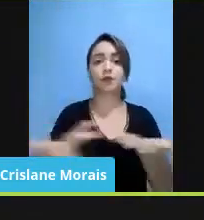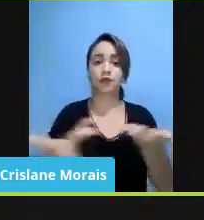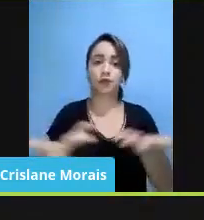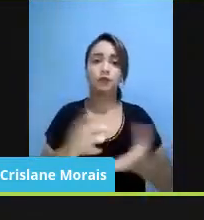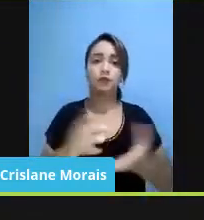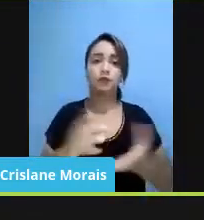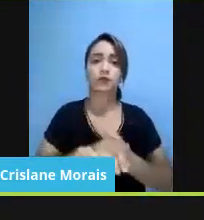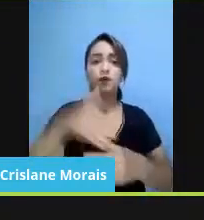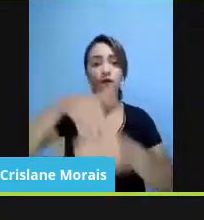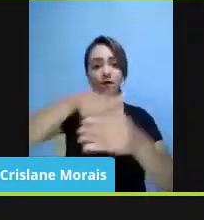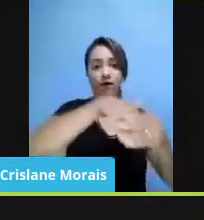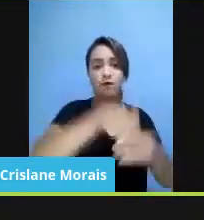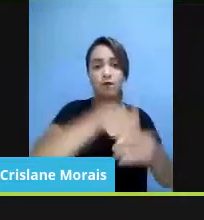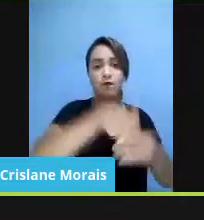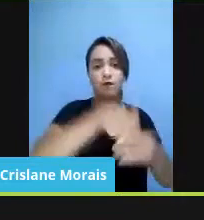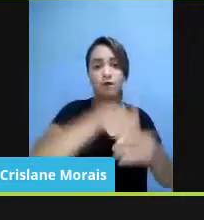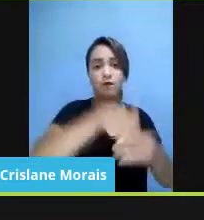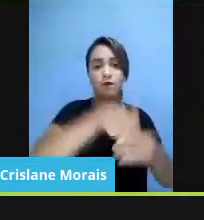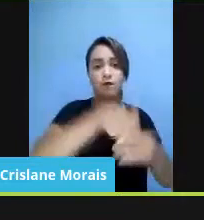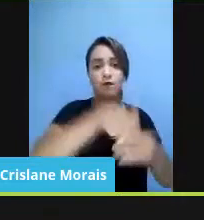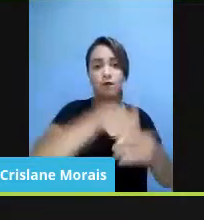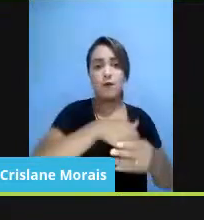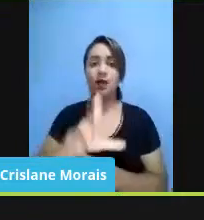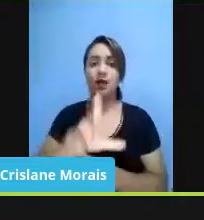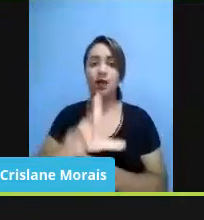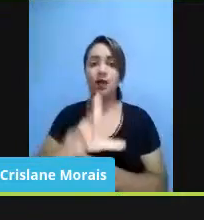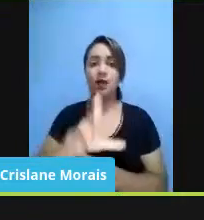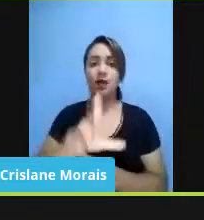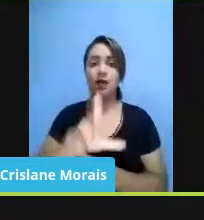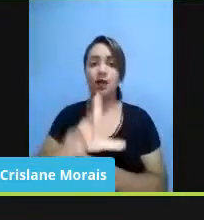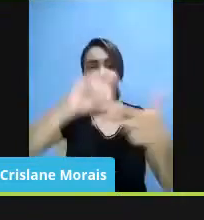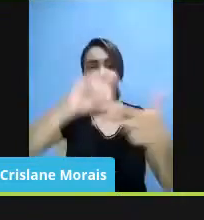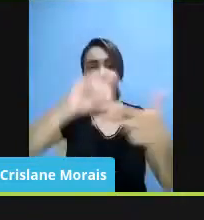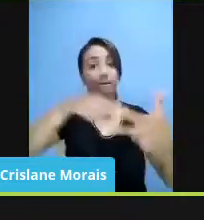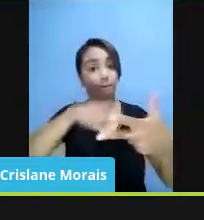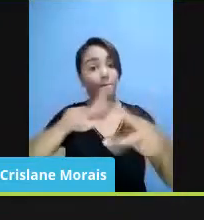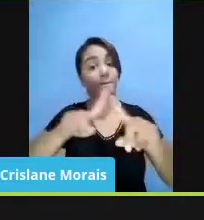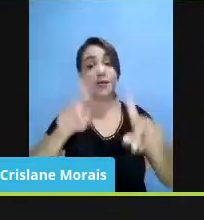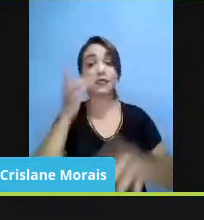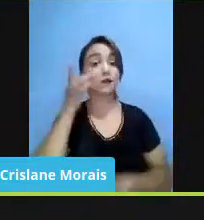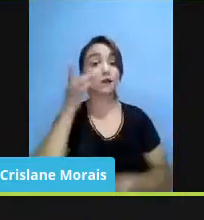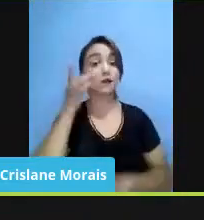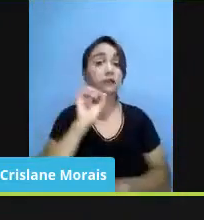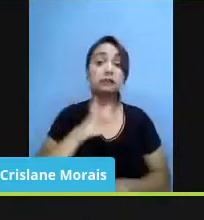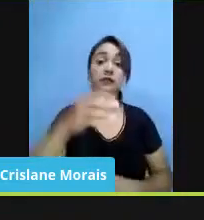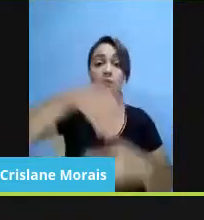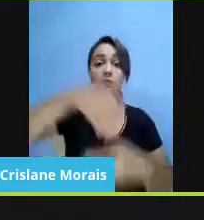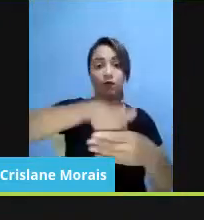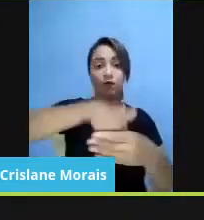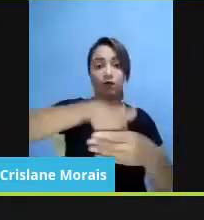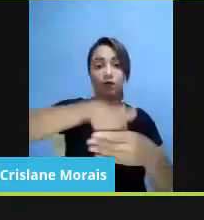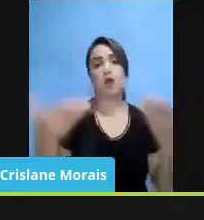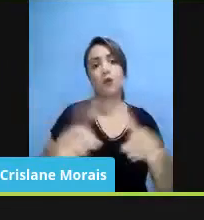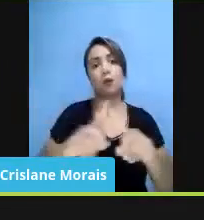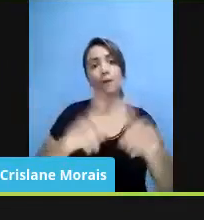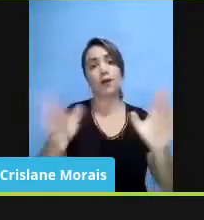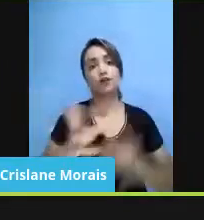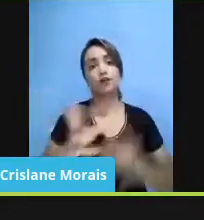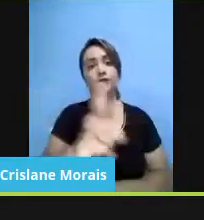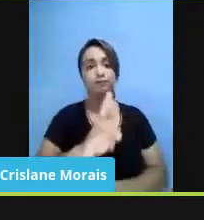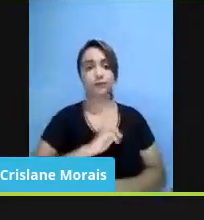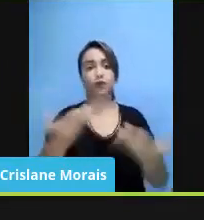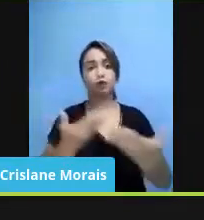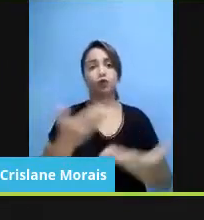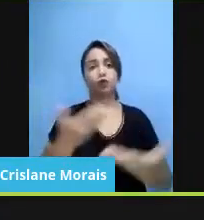PL de adiamento do Enem, não sabemos se vai votar hoje ainda, mas já recebi a informação de que o Rodrigo